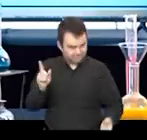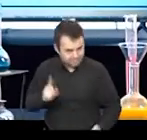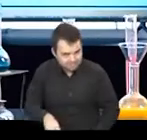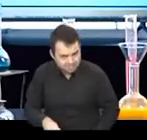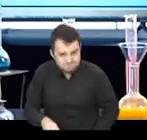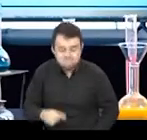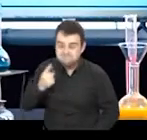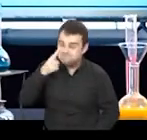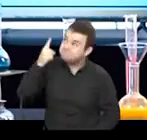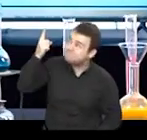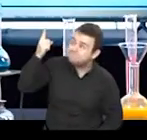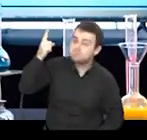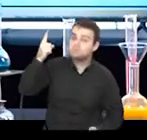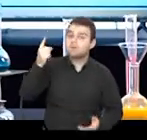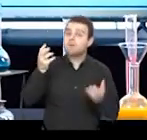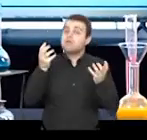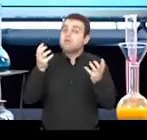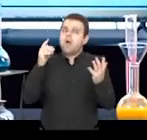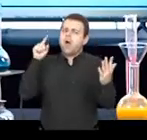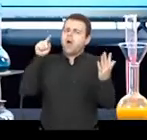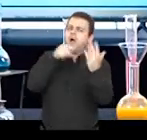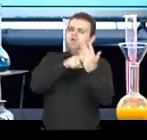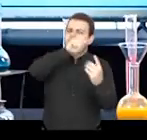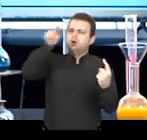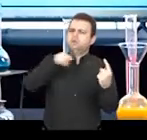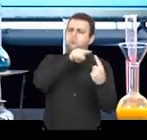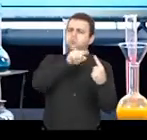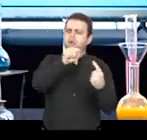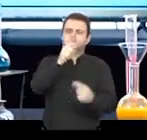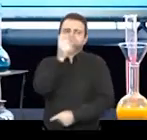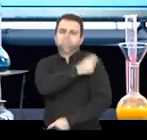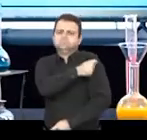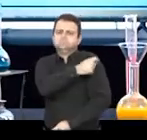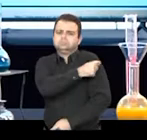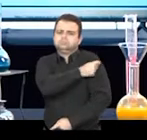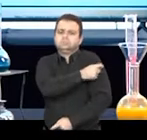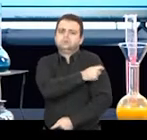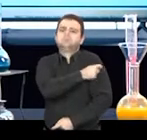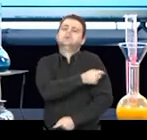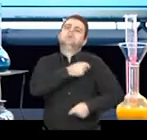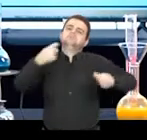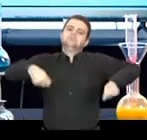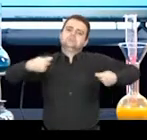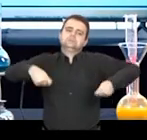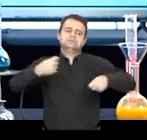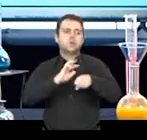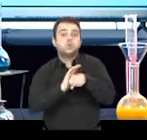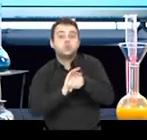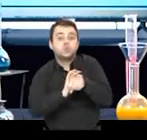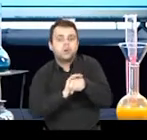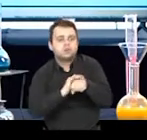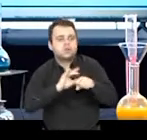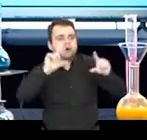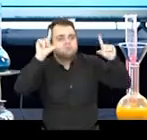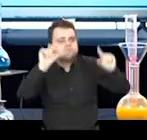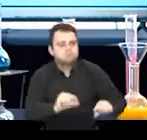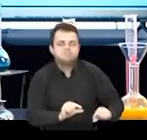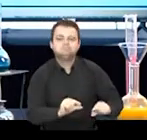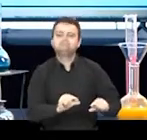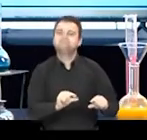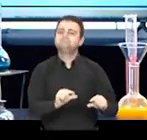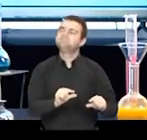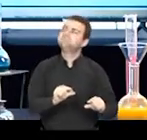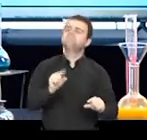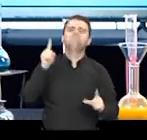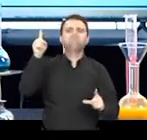Perceberam, então, de que a meta de vacinação é importante para controlar a disseminação da doença? E por que você acha